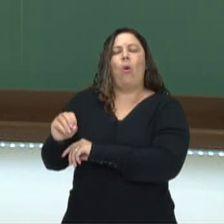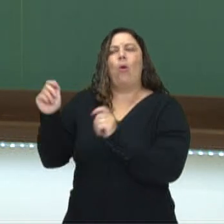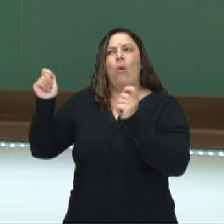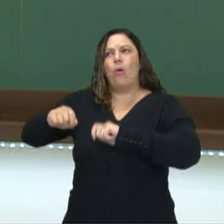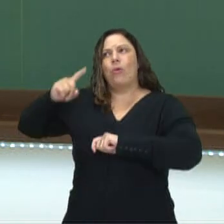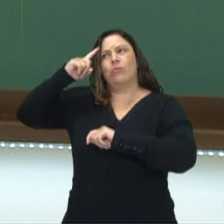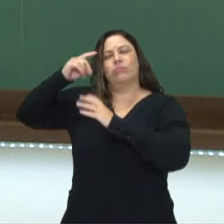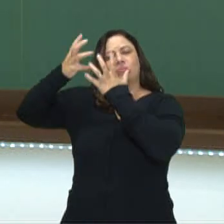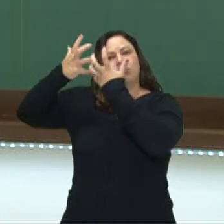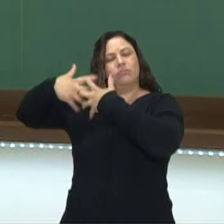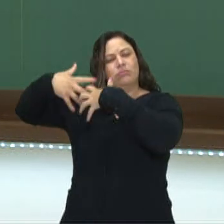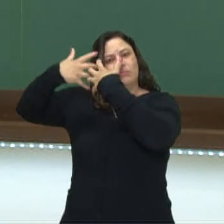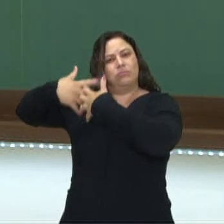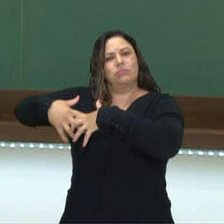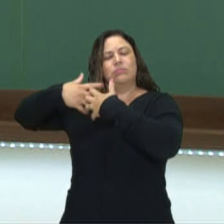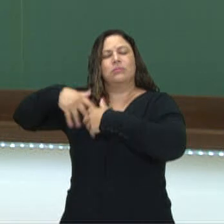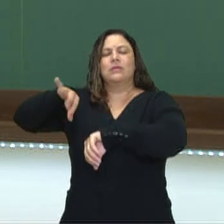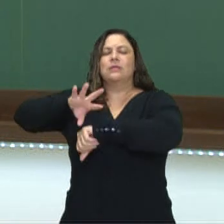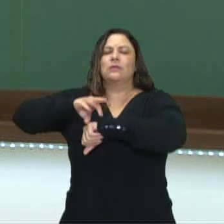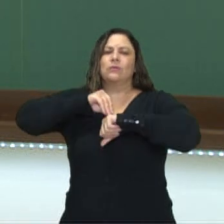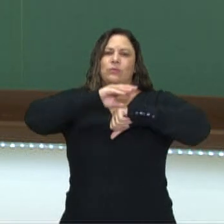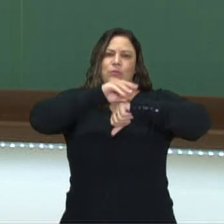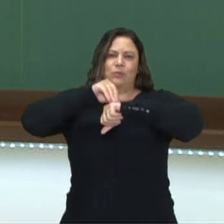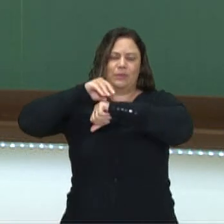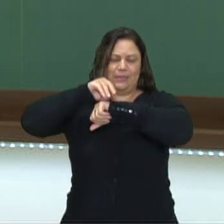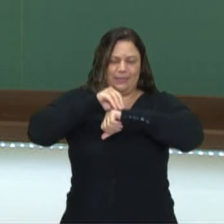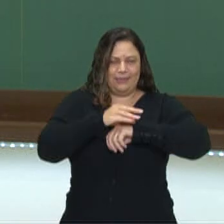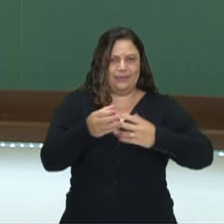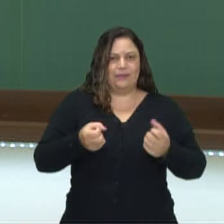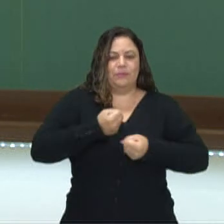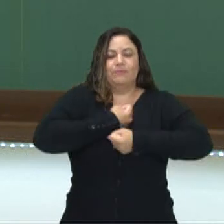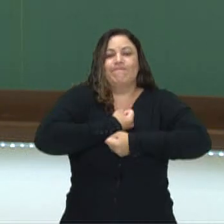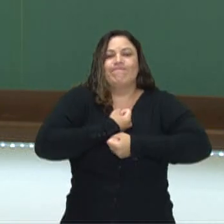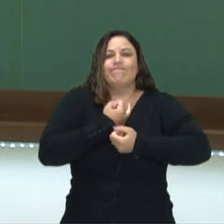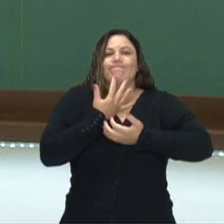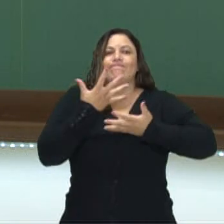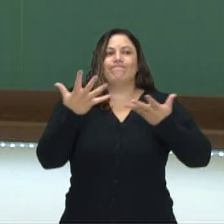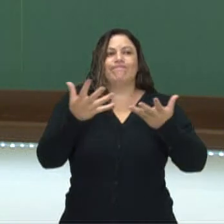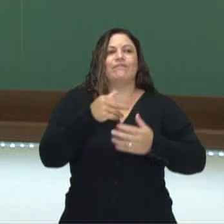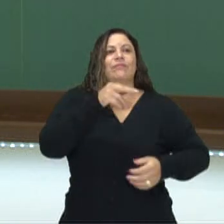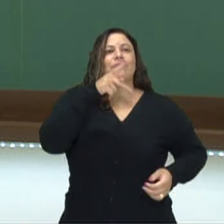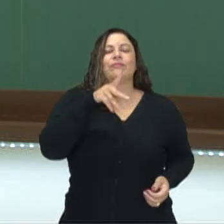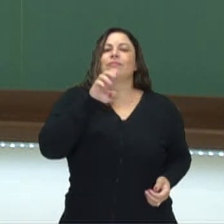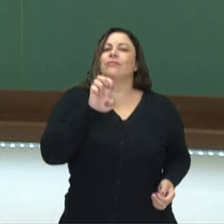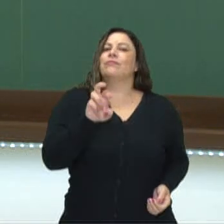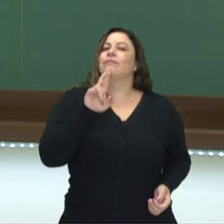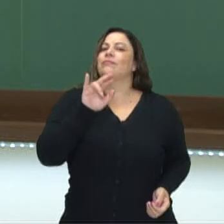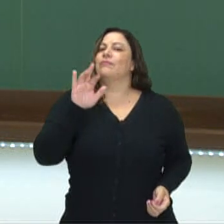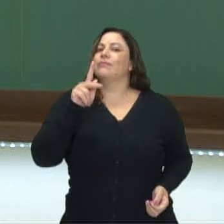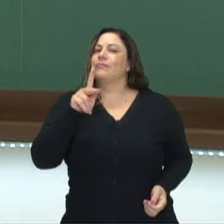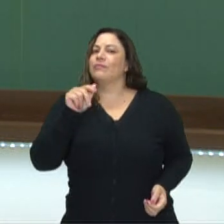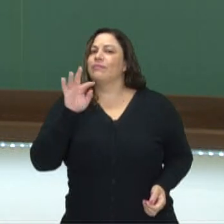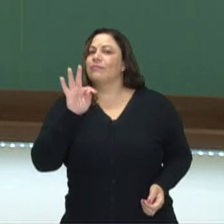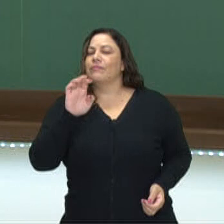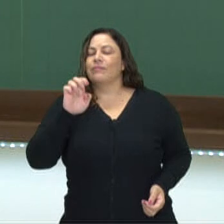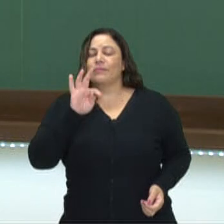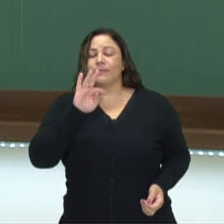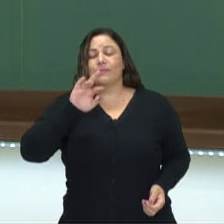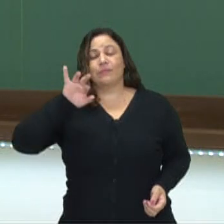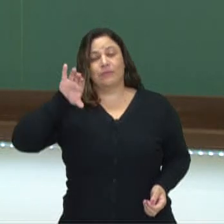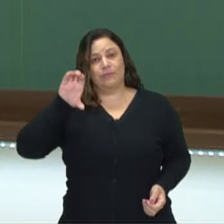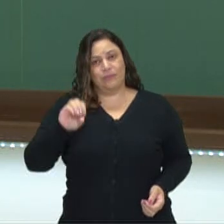Deus da razão, Deus do conhecimento e inspirou os peripatéticos, um grupo de pensadores aí que